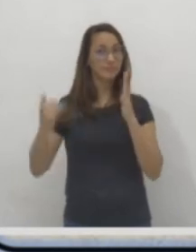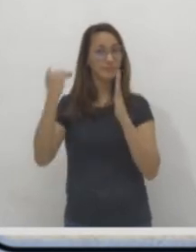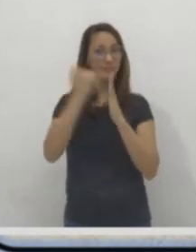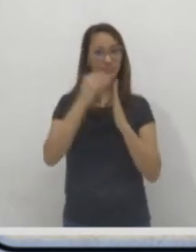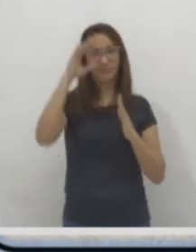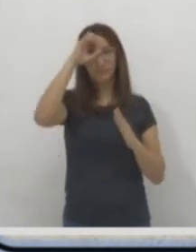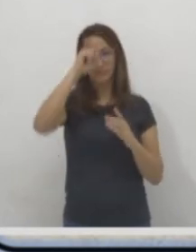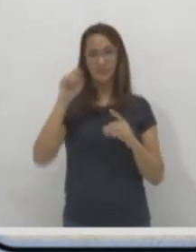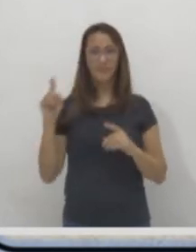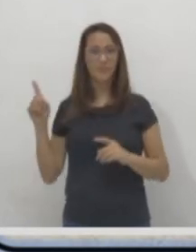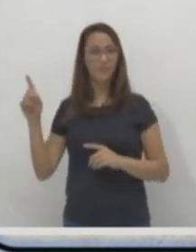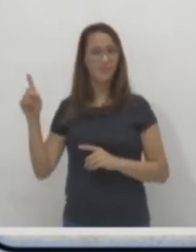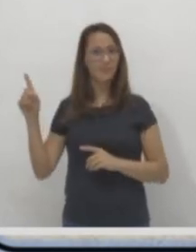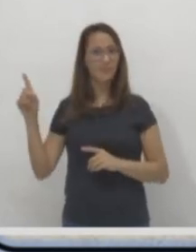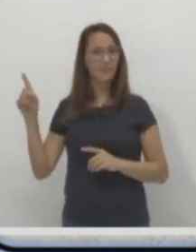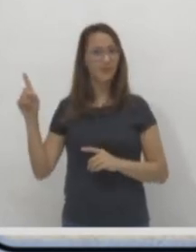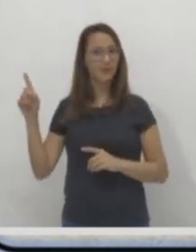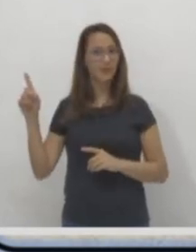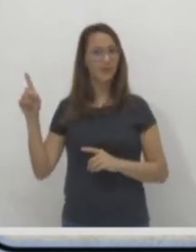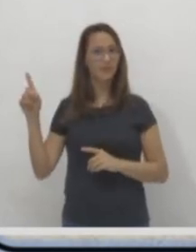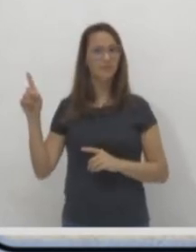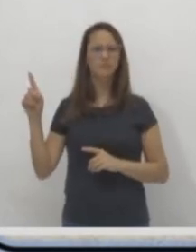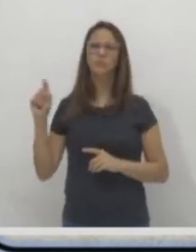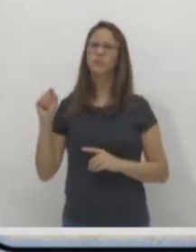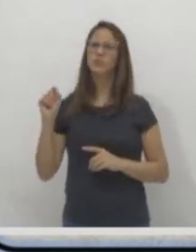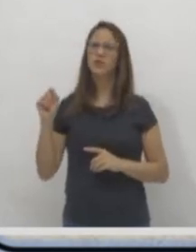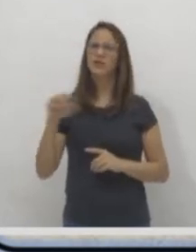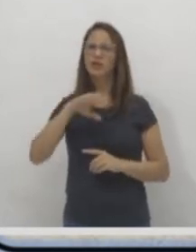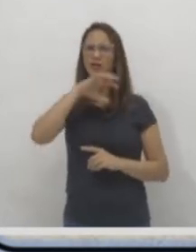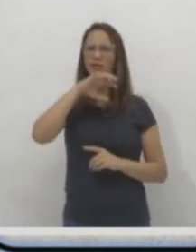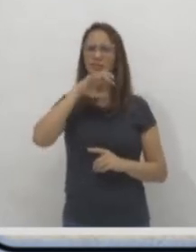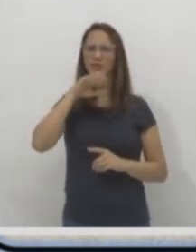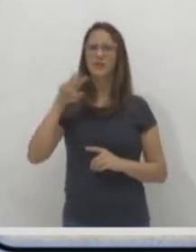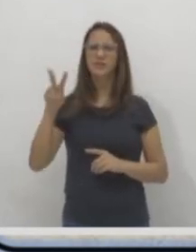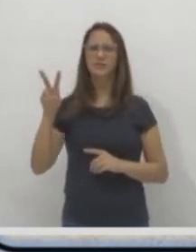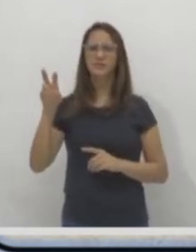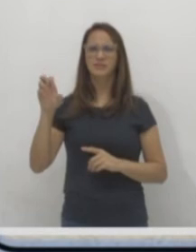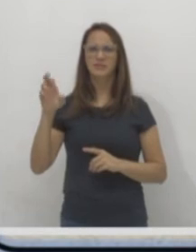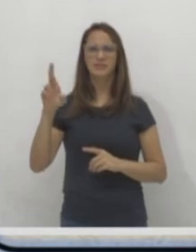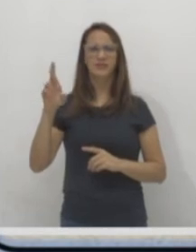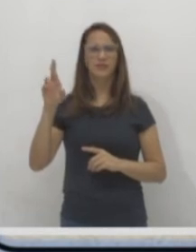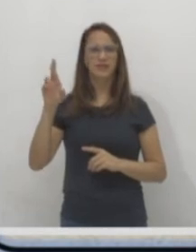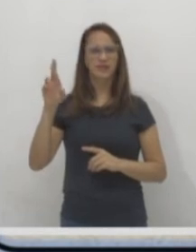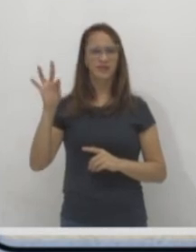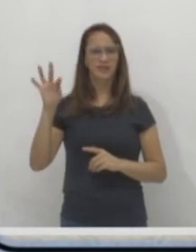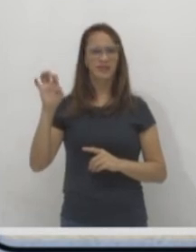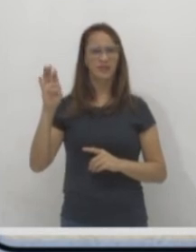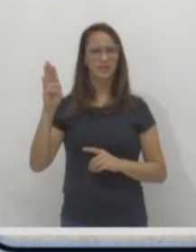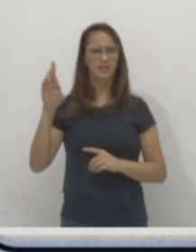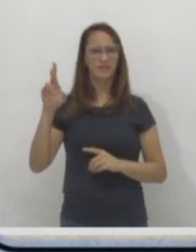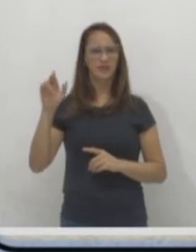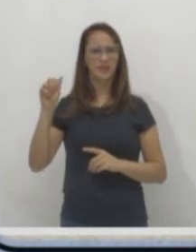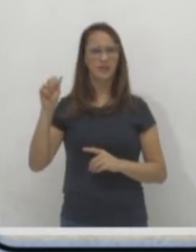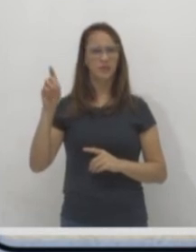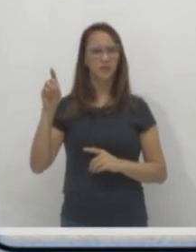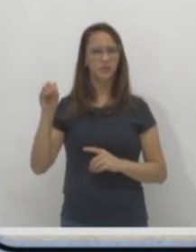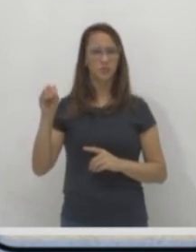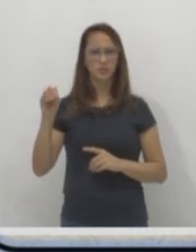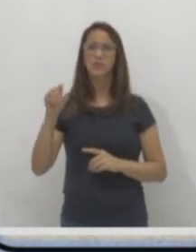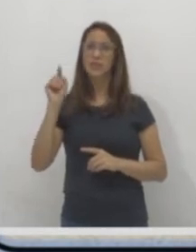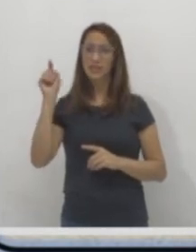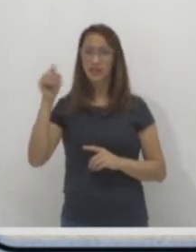Animais vertebrados. Olha aí. O que se parece a isso aí? Esse se parece um elefante. Por que eles são